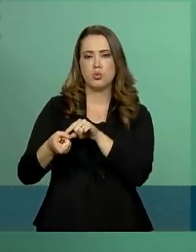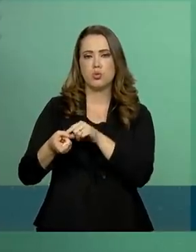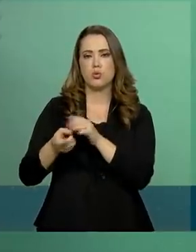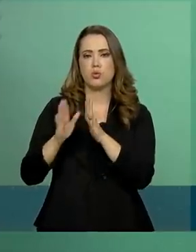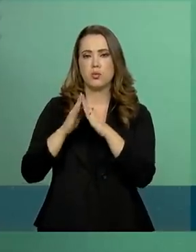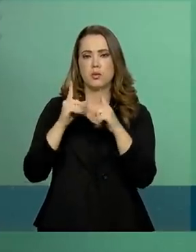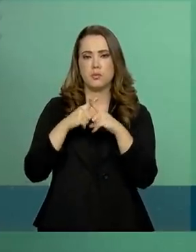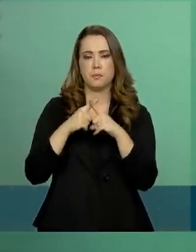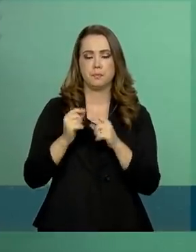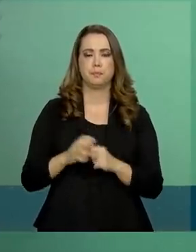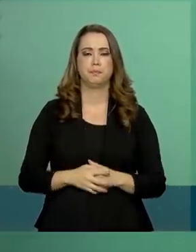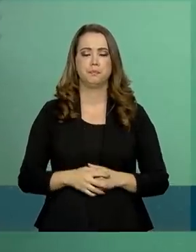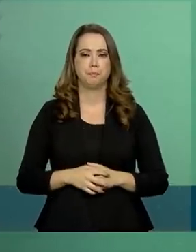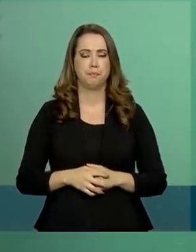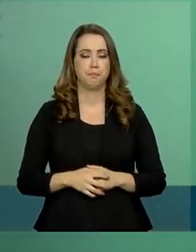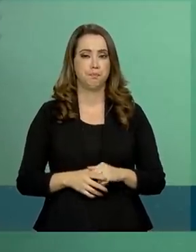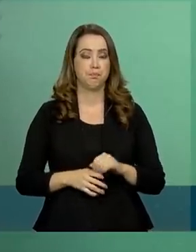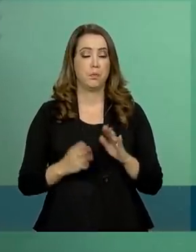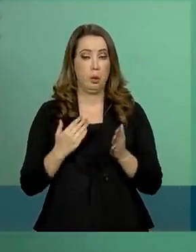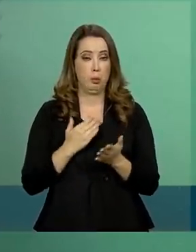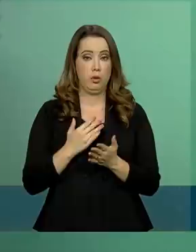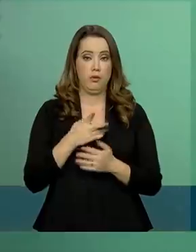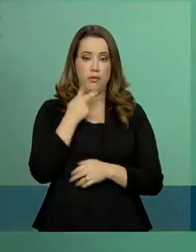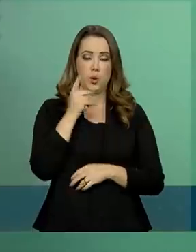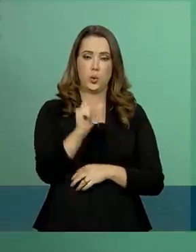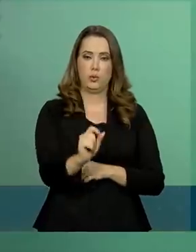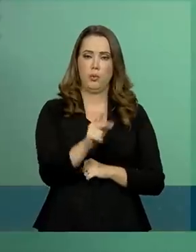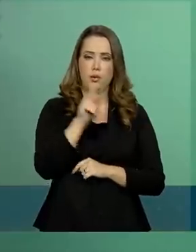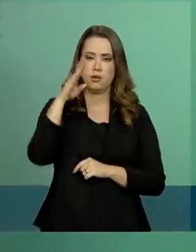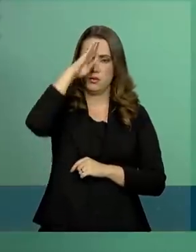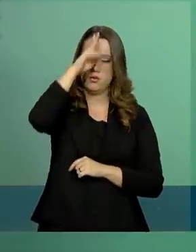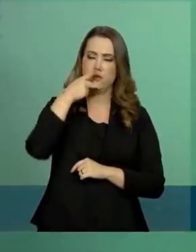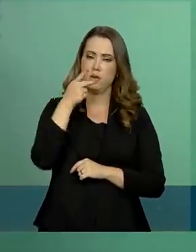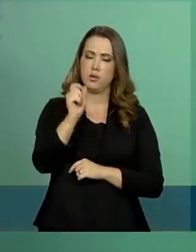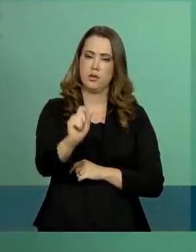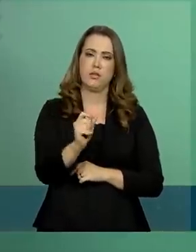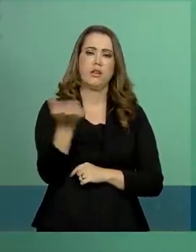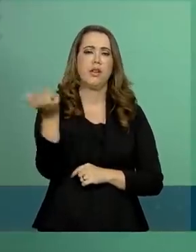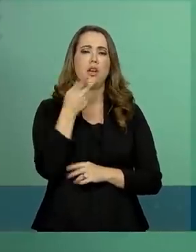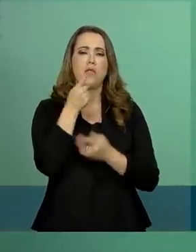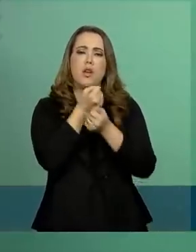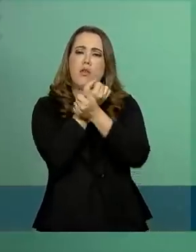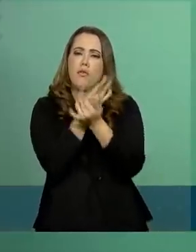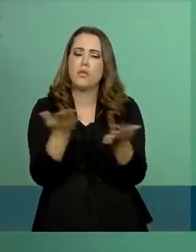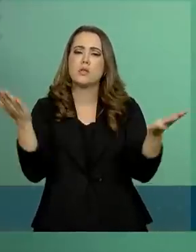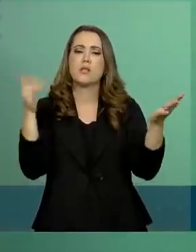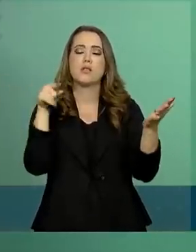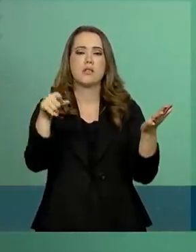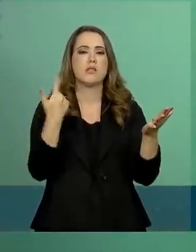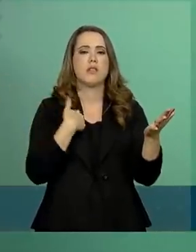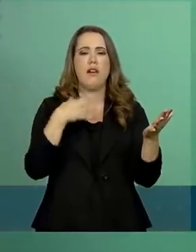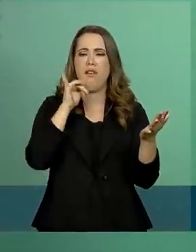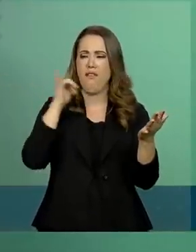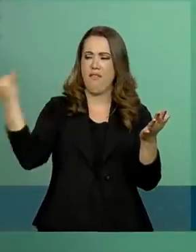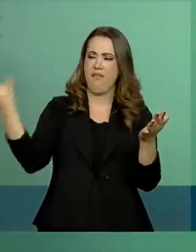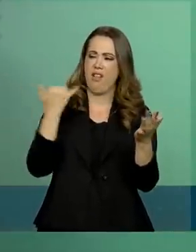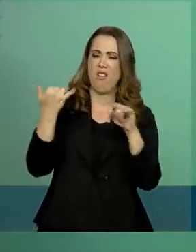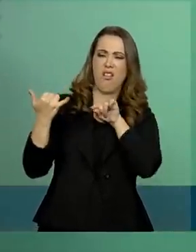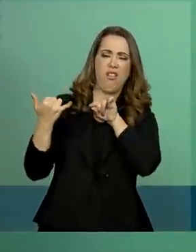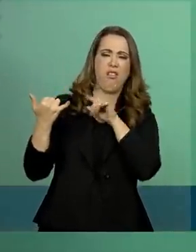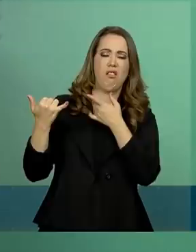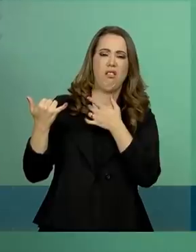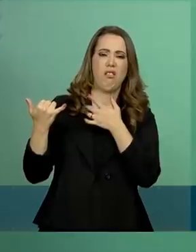igrejas. Abro aspas. Quero me dirigir a todos vocês dizendo que essa declaração não procede, ou seja,